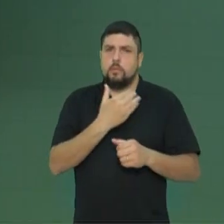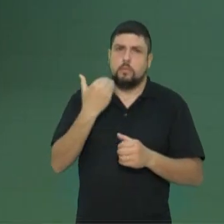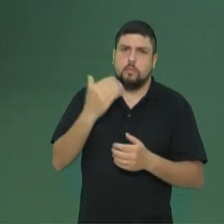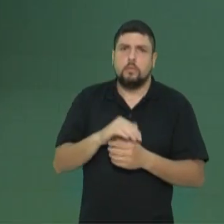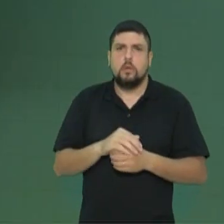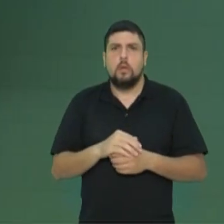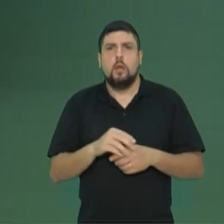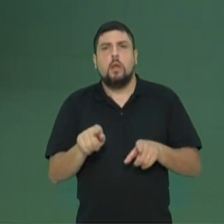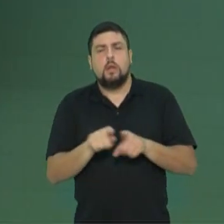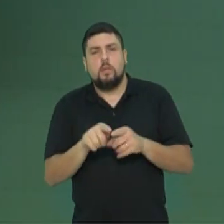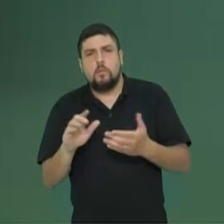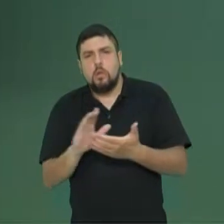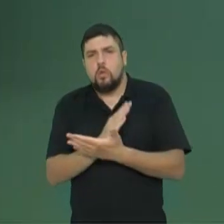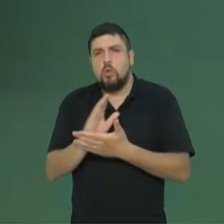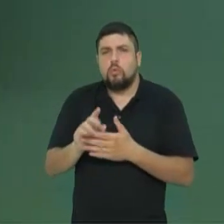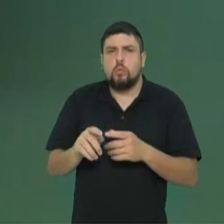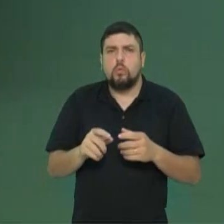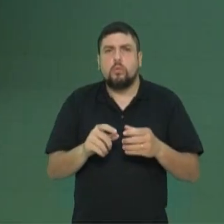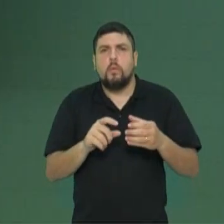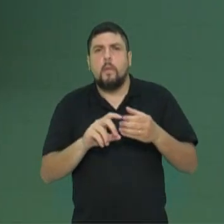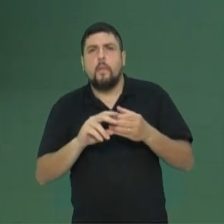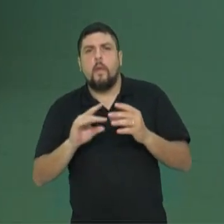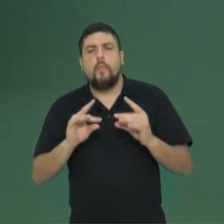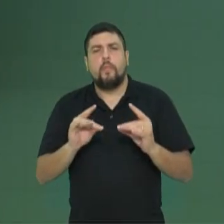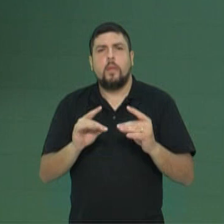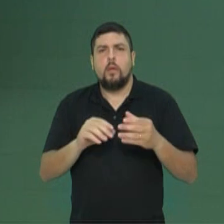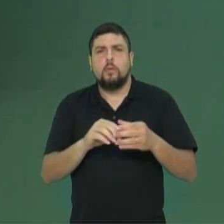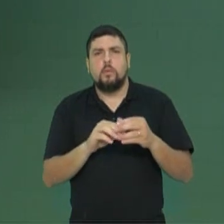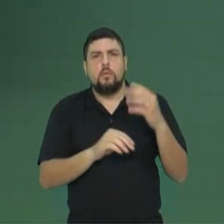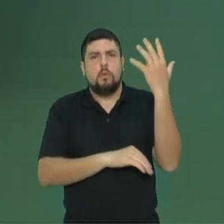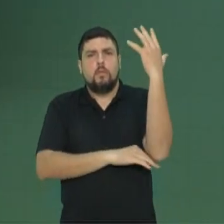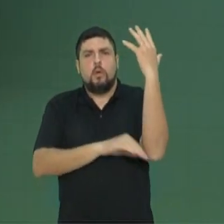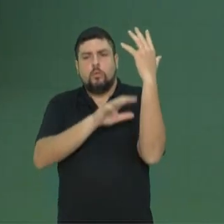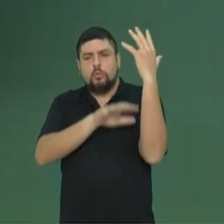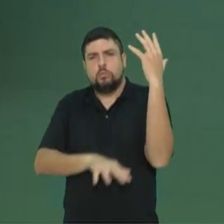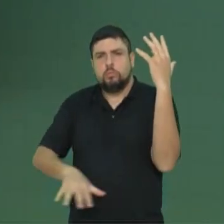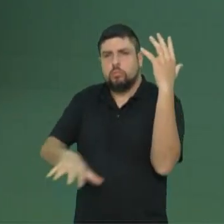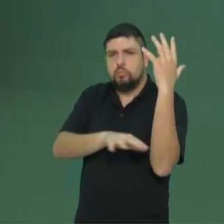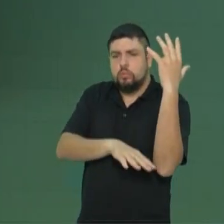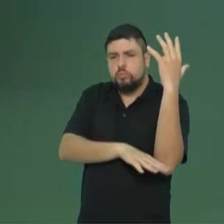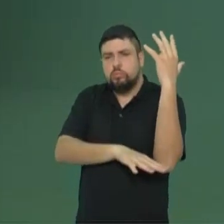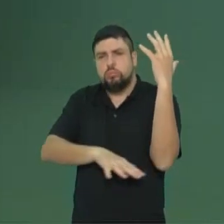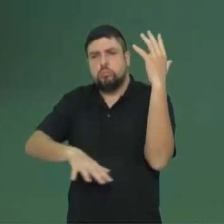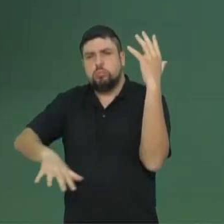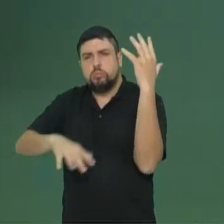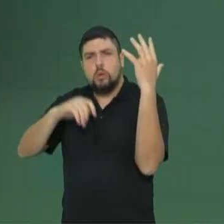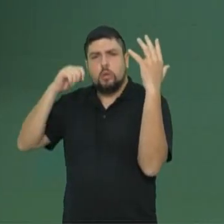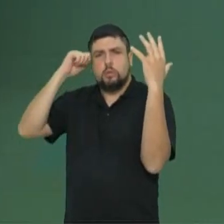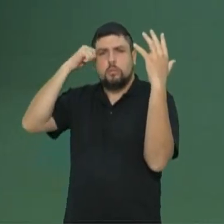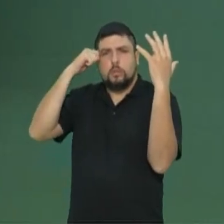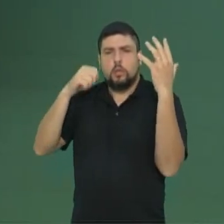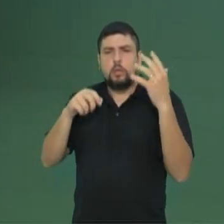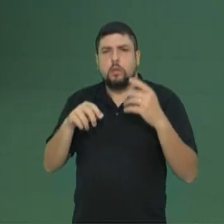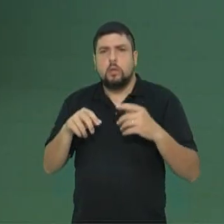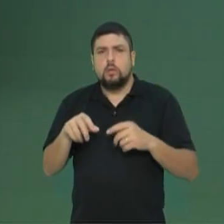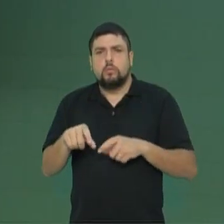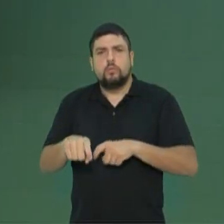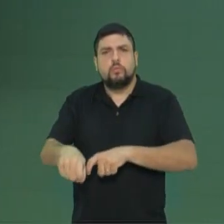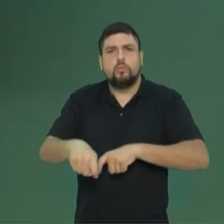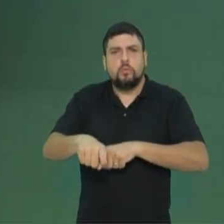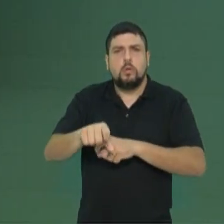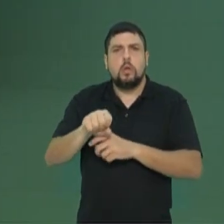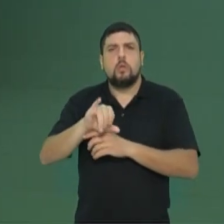parasitas que vão acabar sombreando uma pastagem, sombreando um cultivo de soja, milho, trigo,